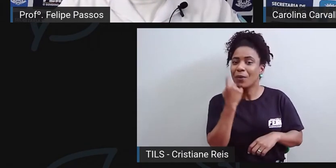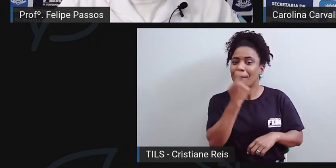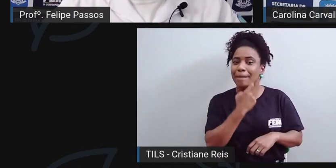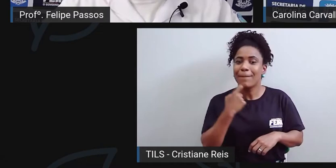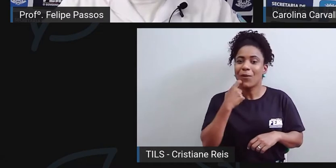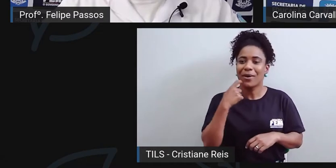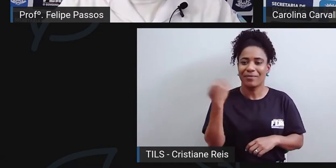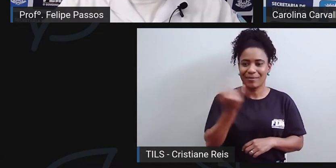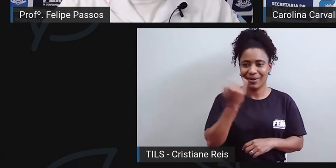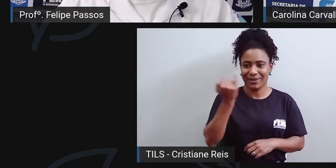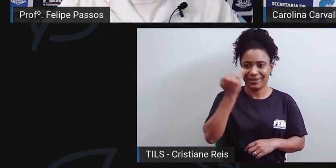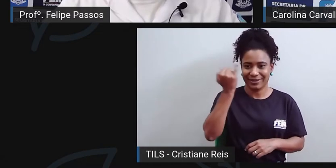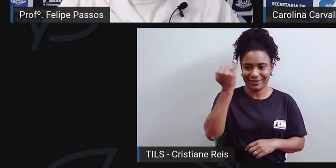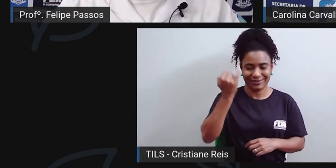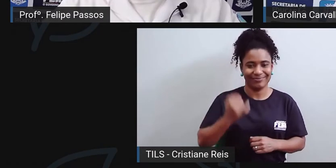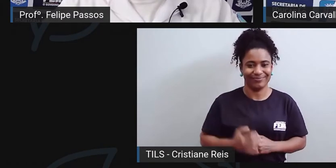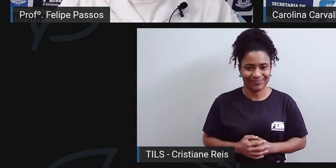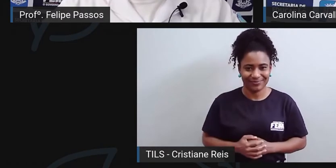bastante documentado,